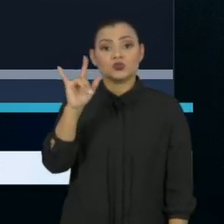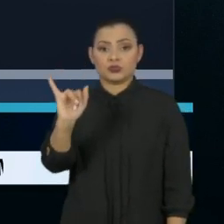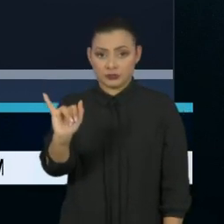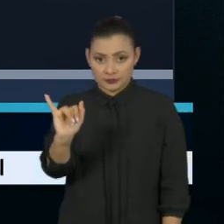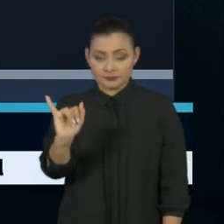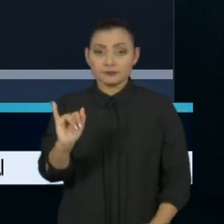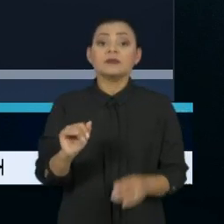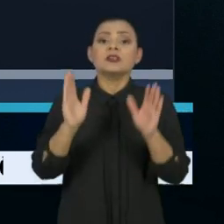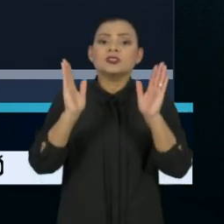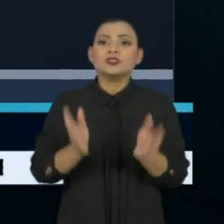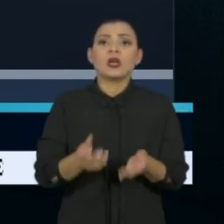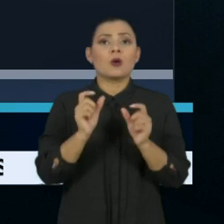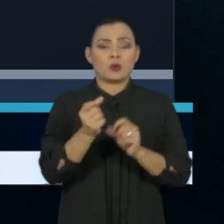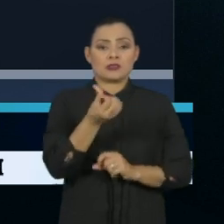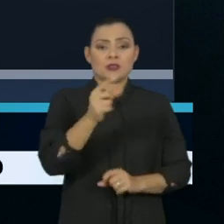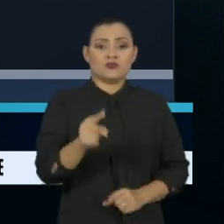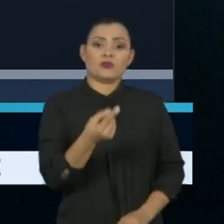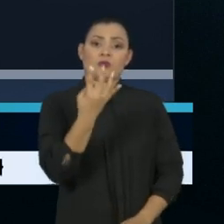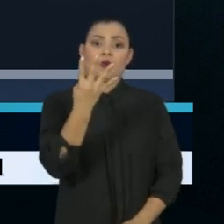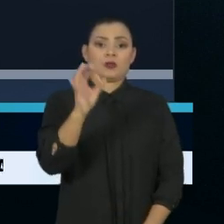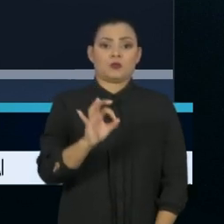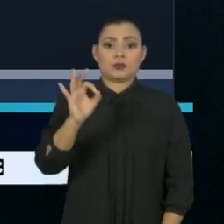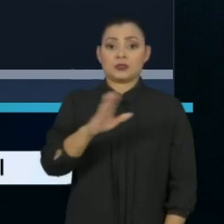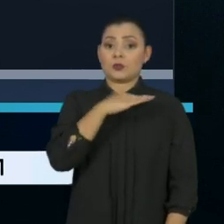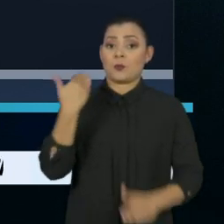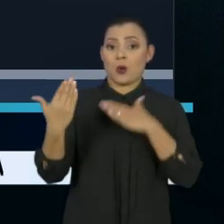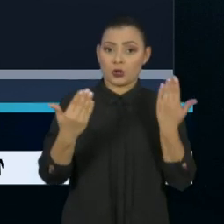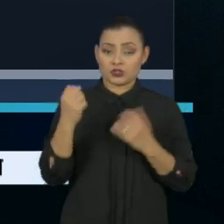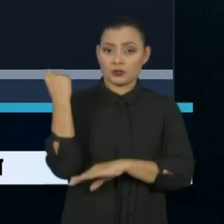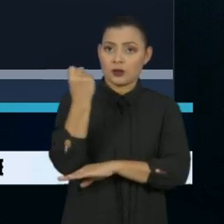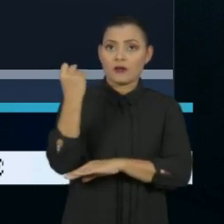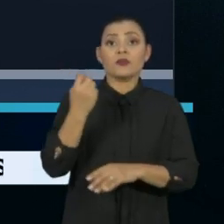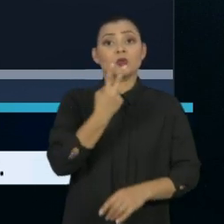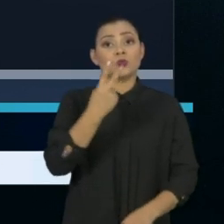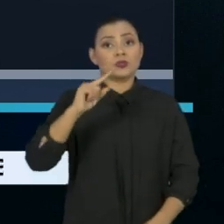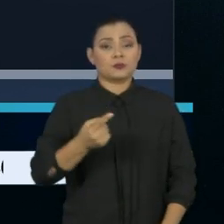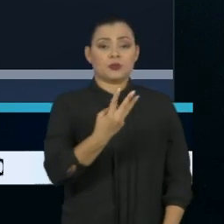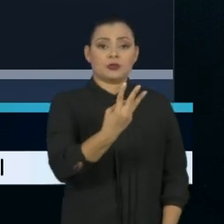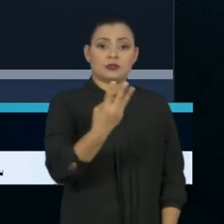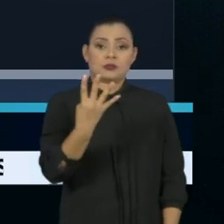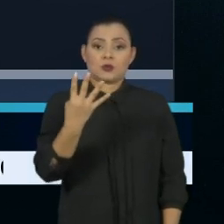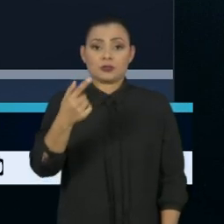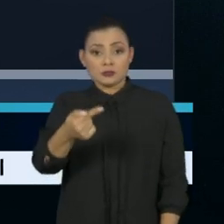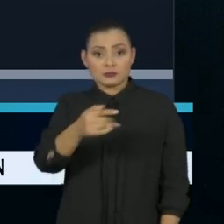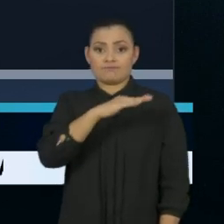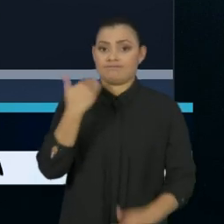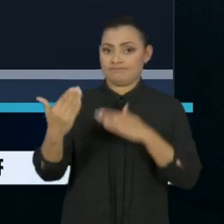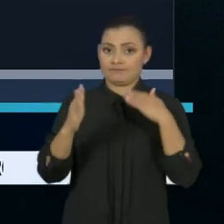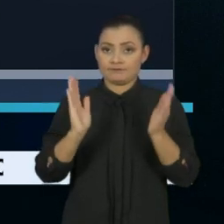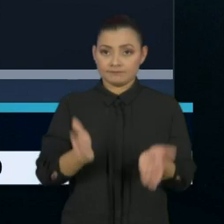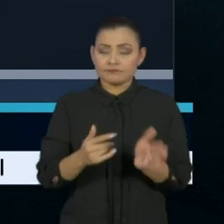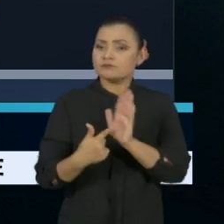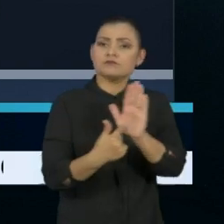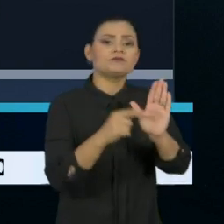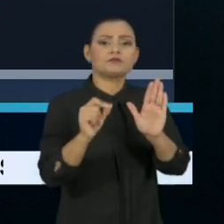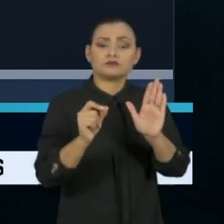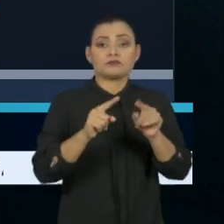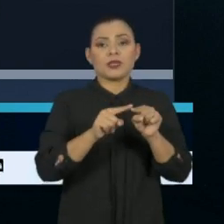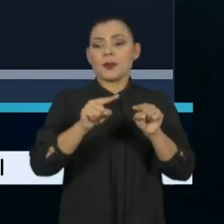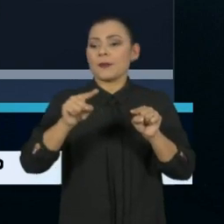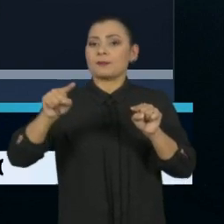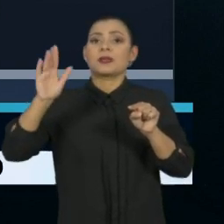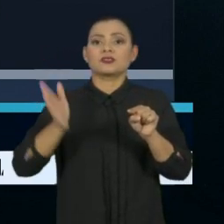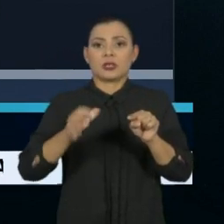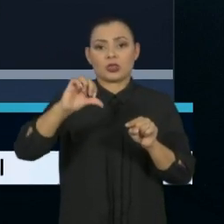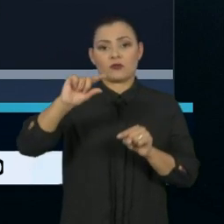letalidade é de 6,4%, com 2.347 mortes, o que representa um crescimento